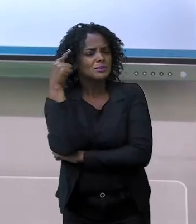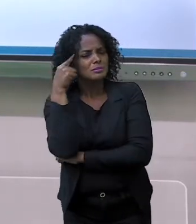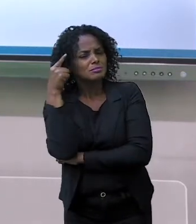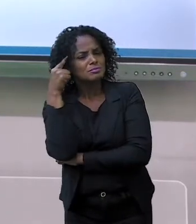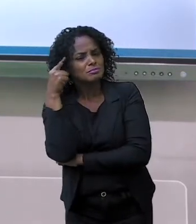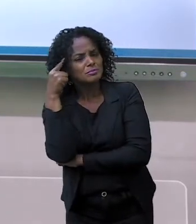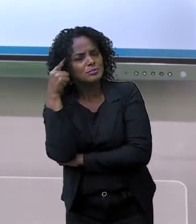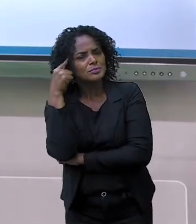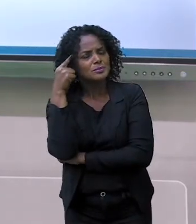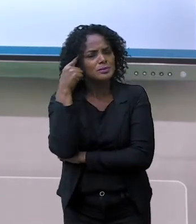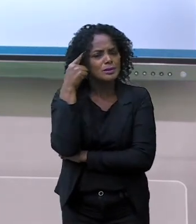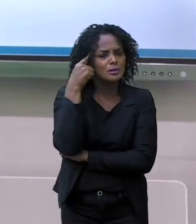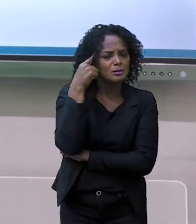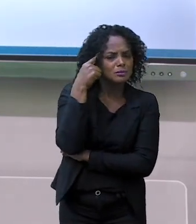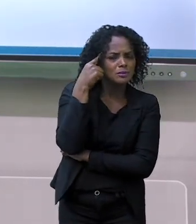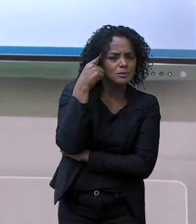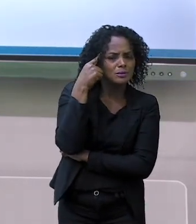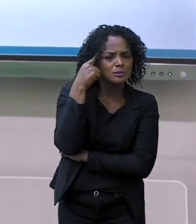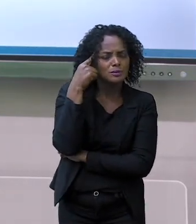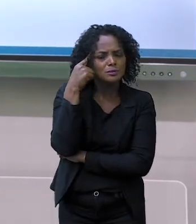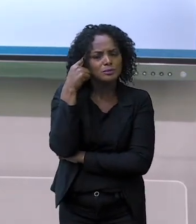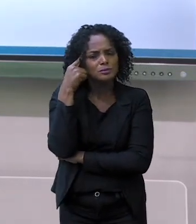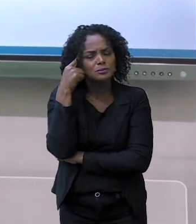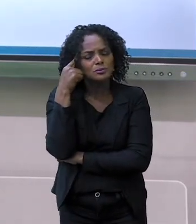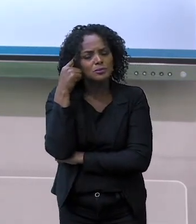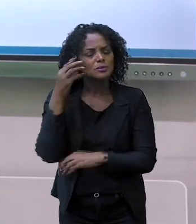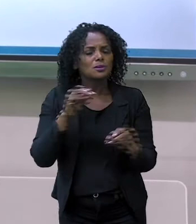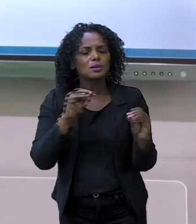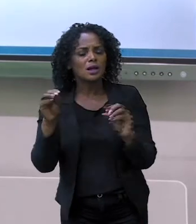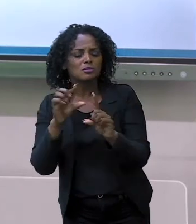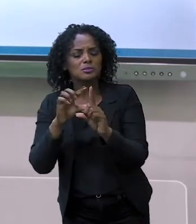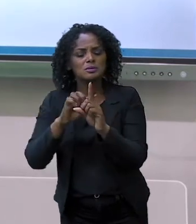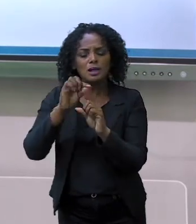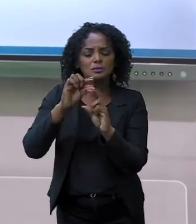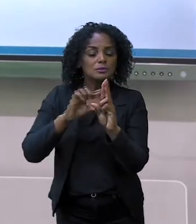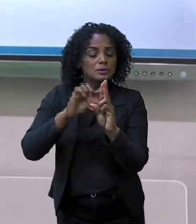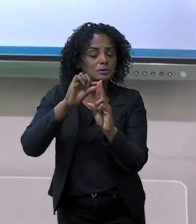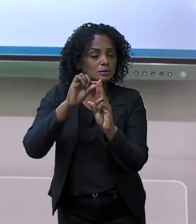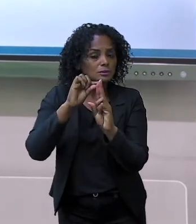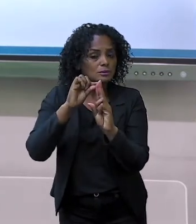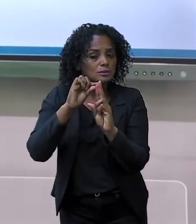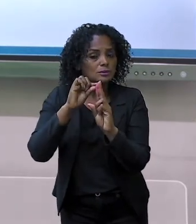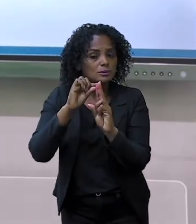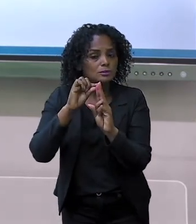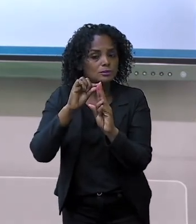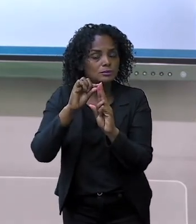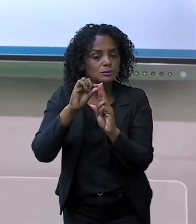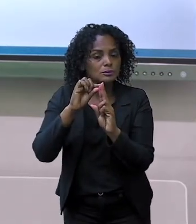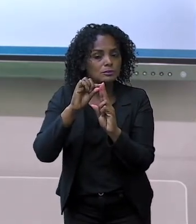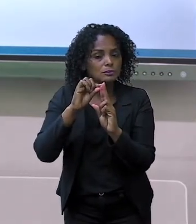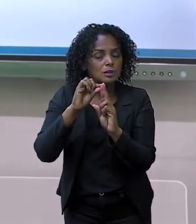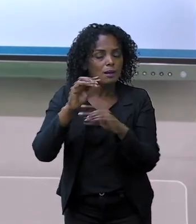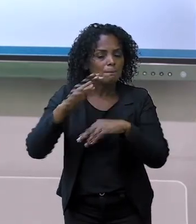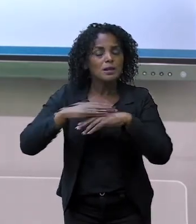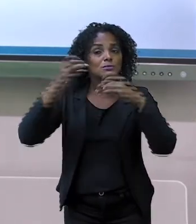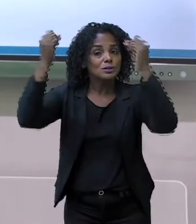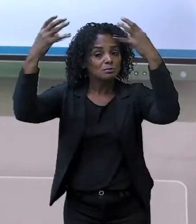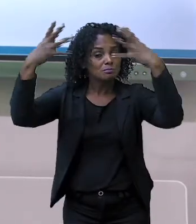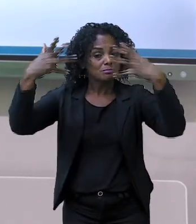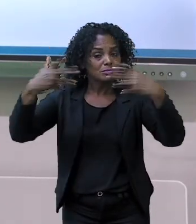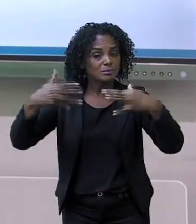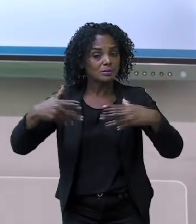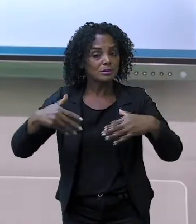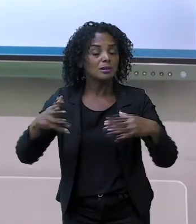colocar nas unidades, depois ir para a dezena. Agora, vou explicar um pouquinho mais para vocês aqui